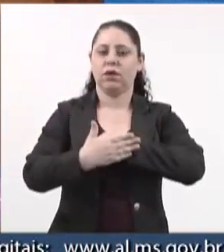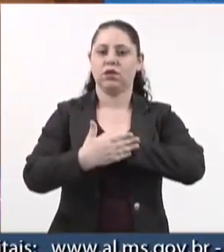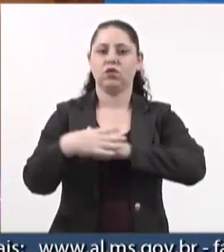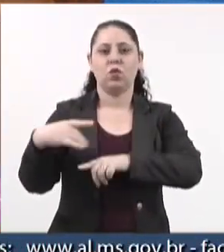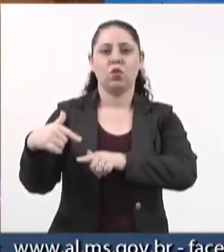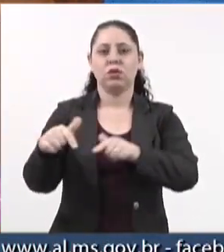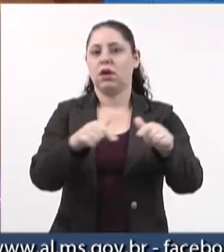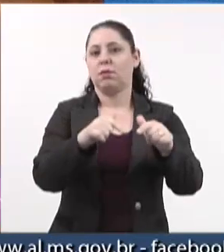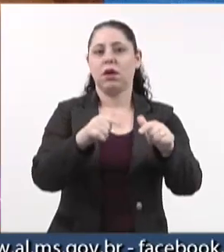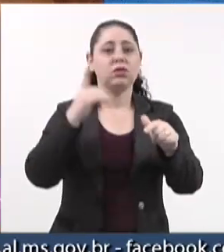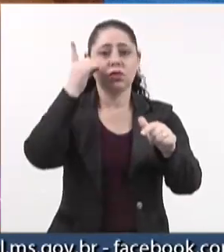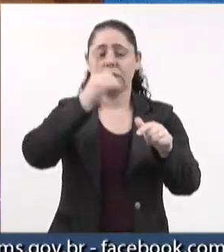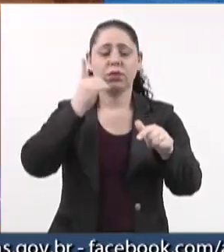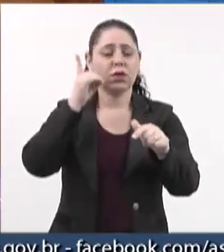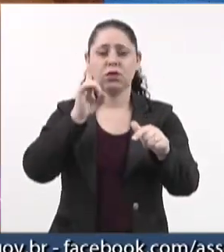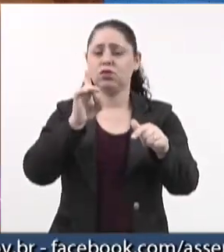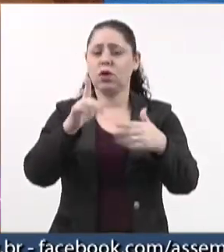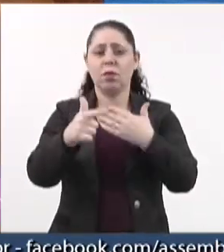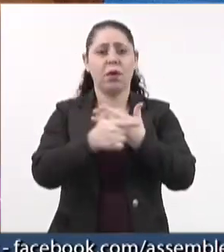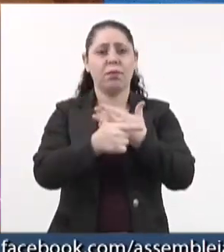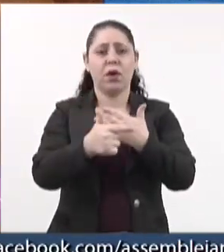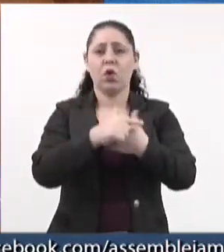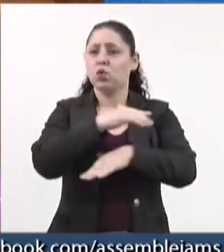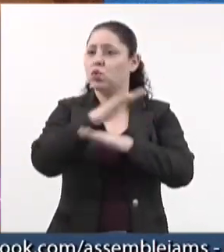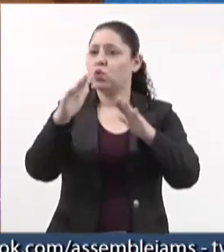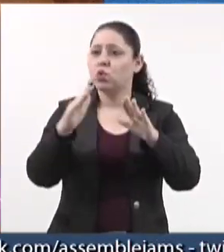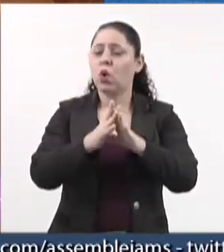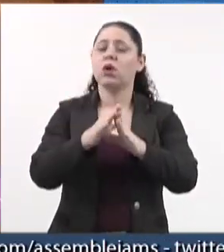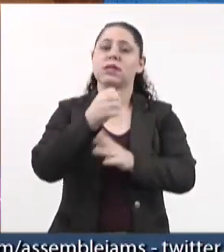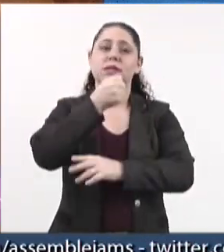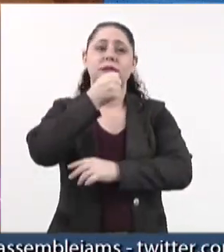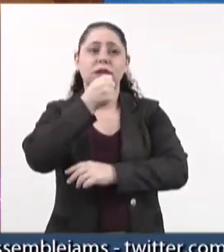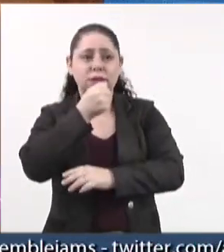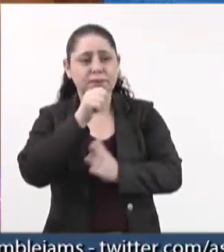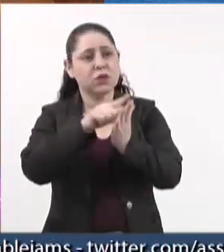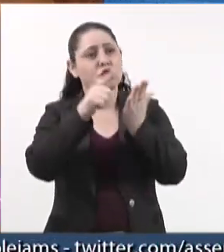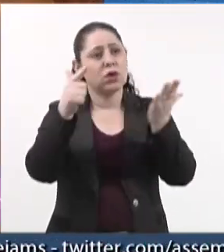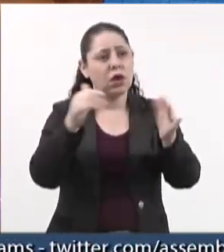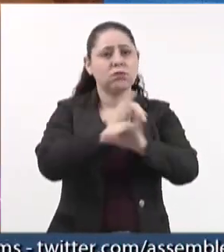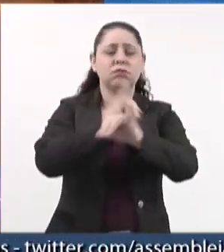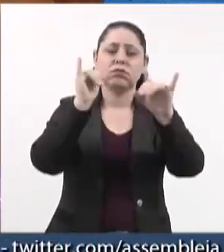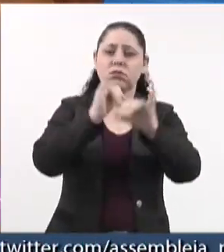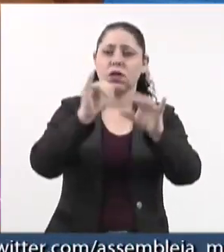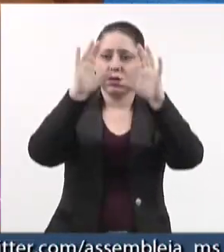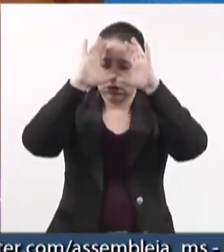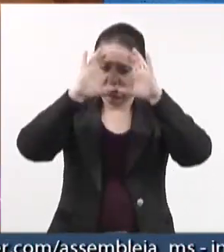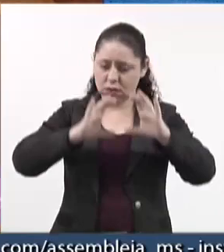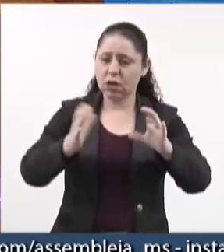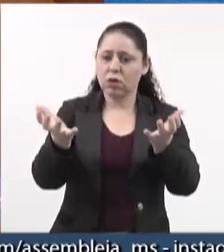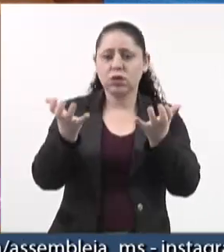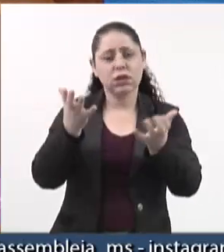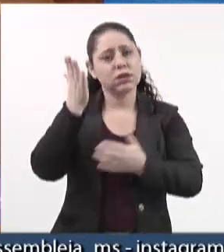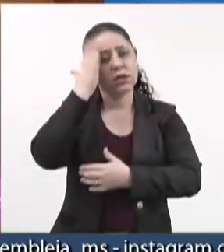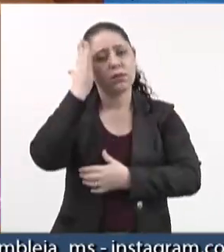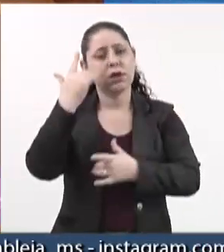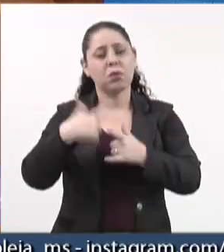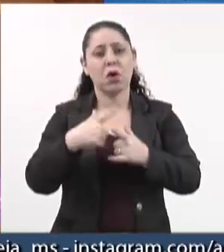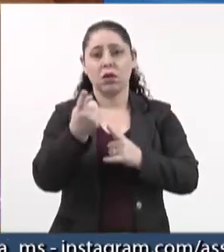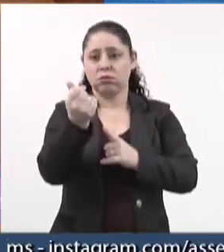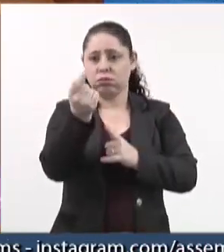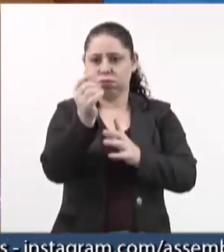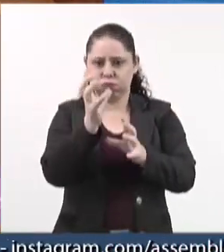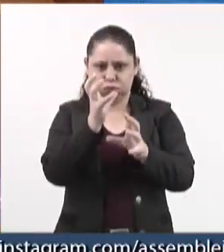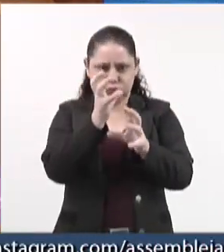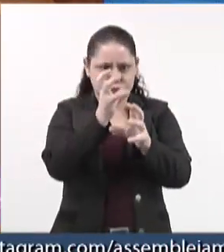atuação parlamentar. Toda imprensa, todo cidadão gostaria de saber por um gasto desse